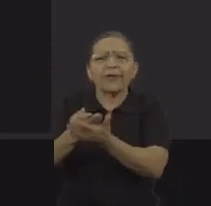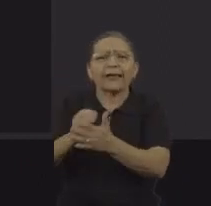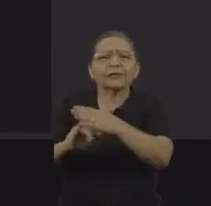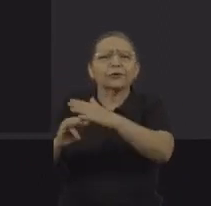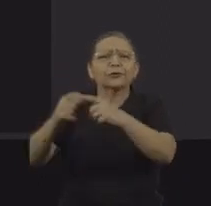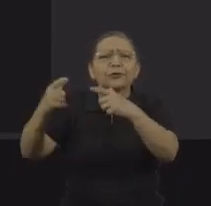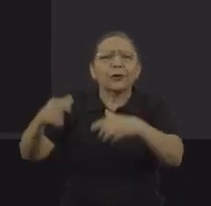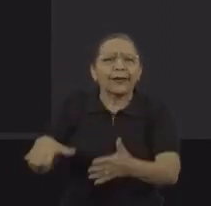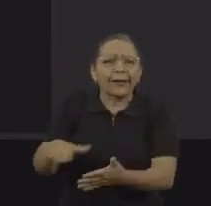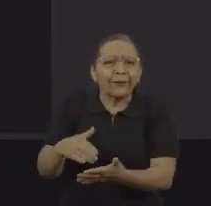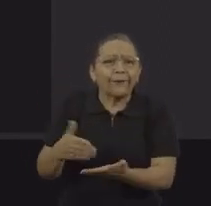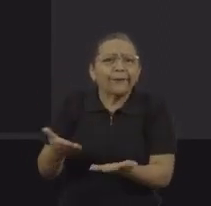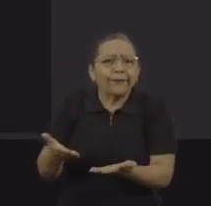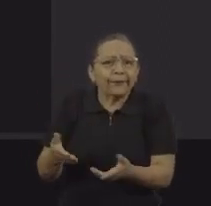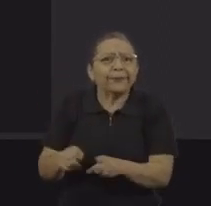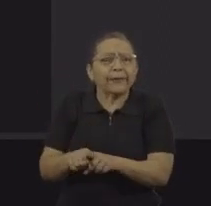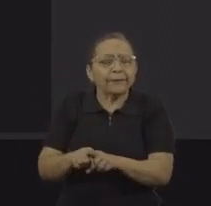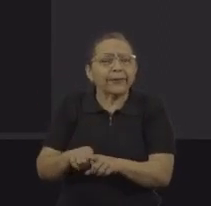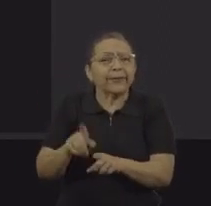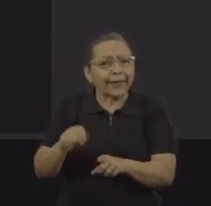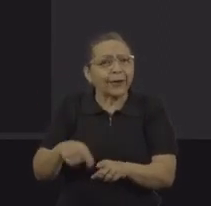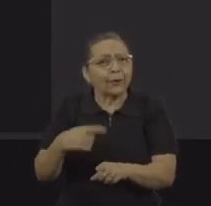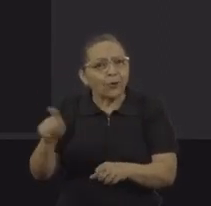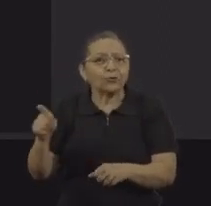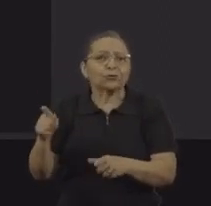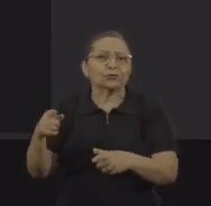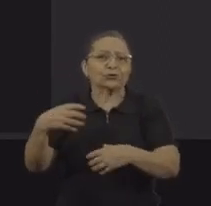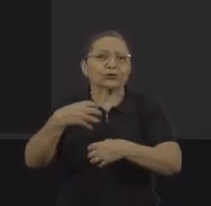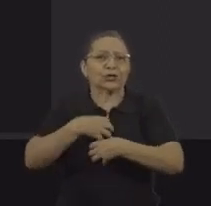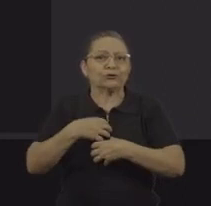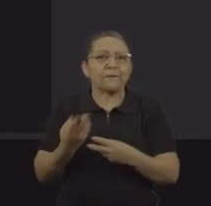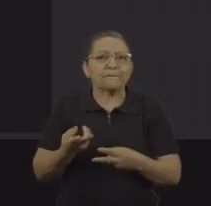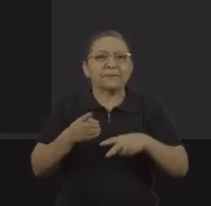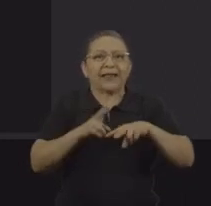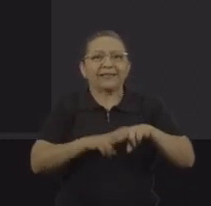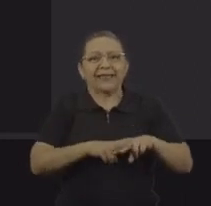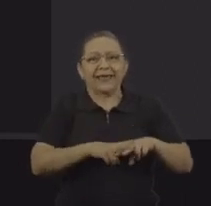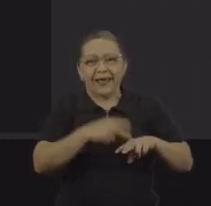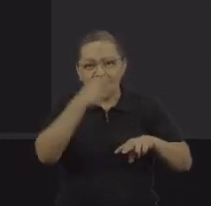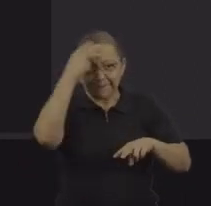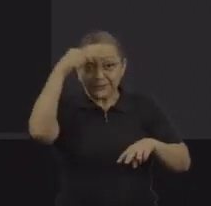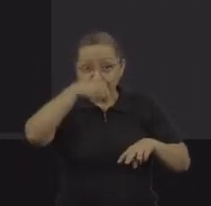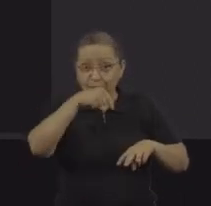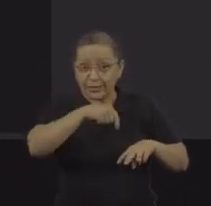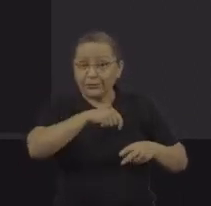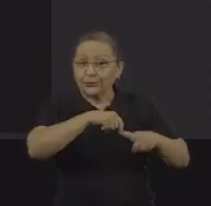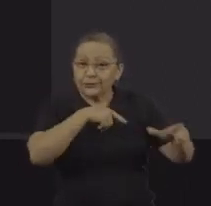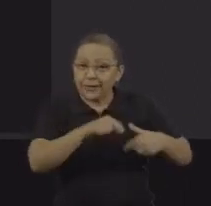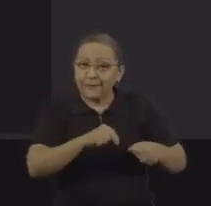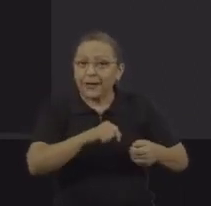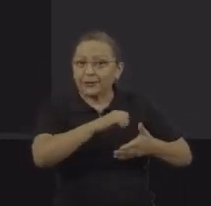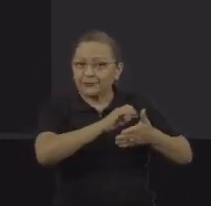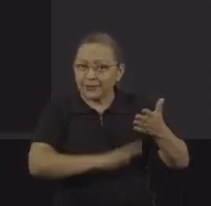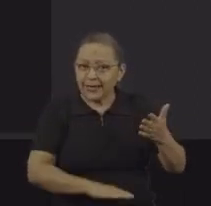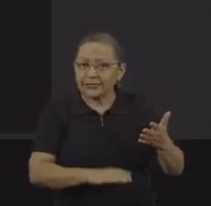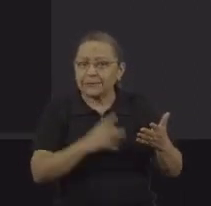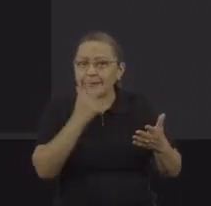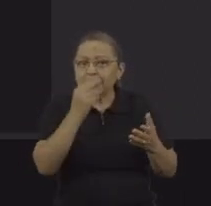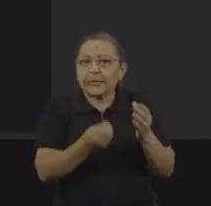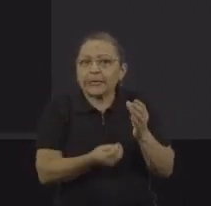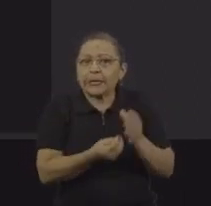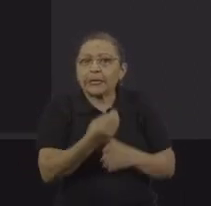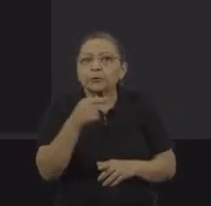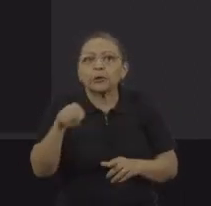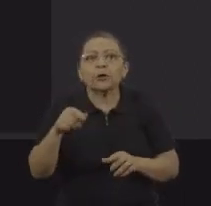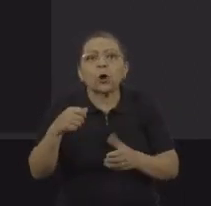enfim, então é uma das formas de você prender o trabalhador ao local do trabalho, à sua atividade, ao seu patrão, criando uma situação